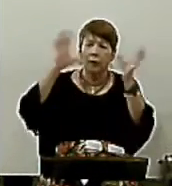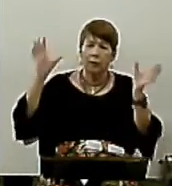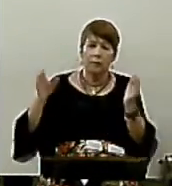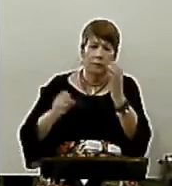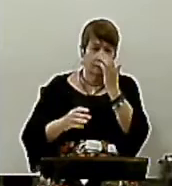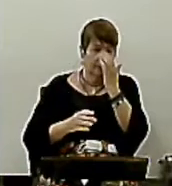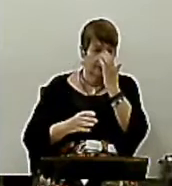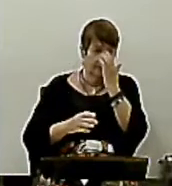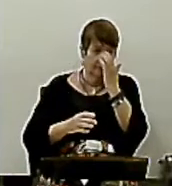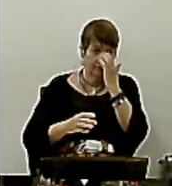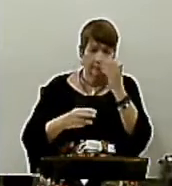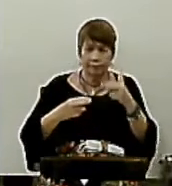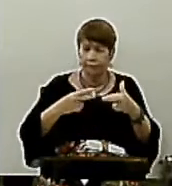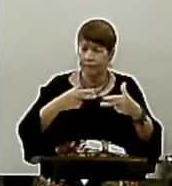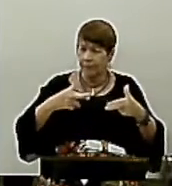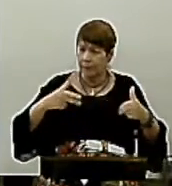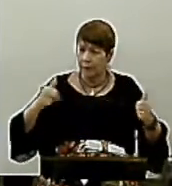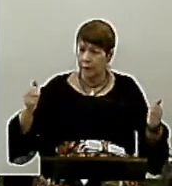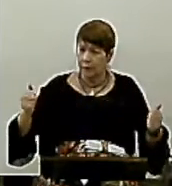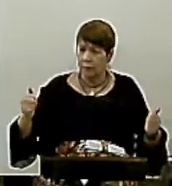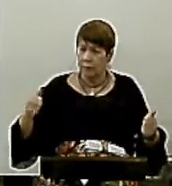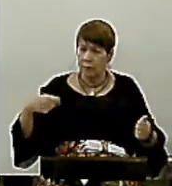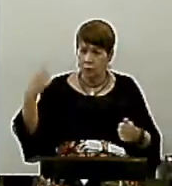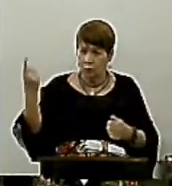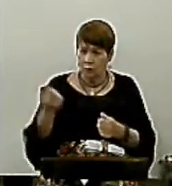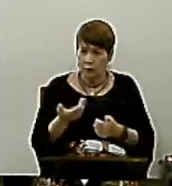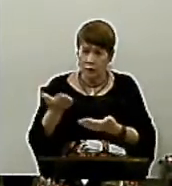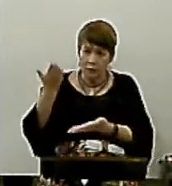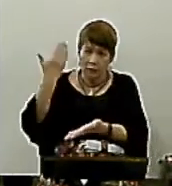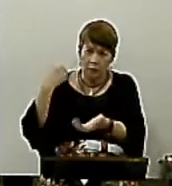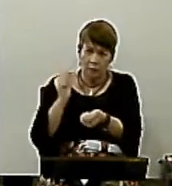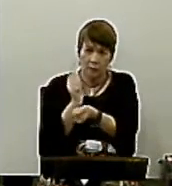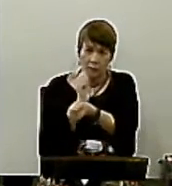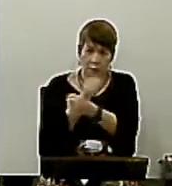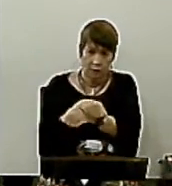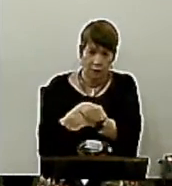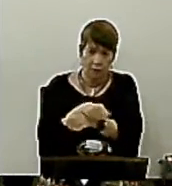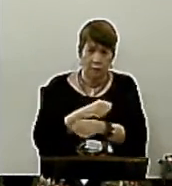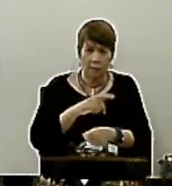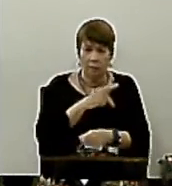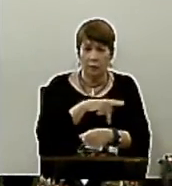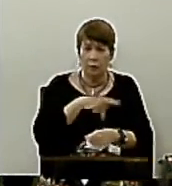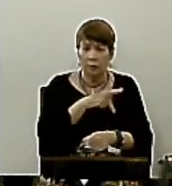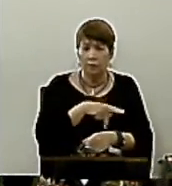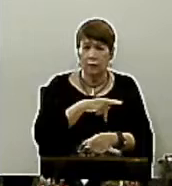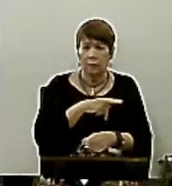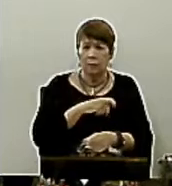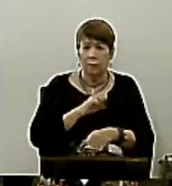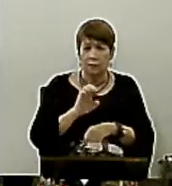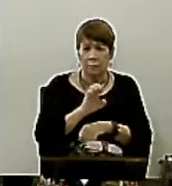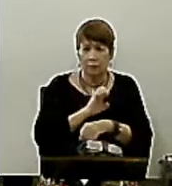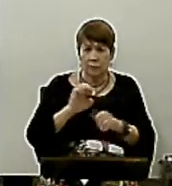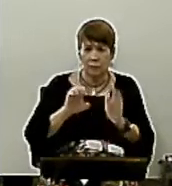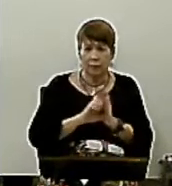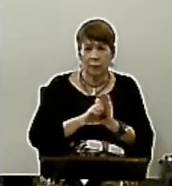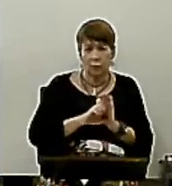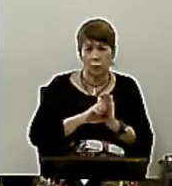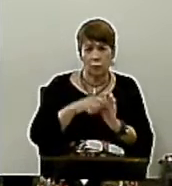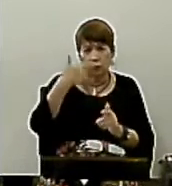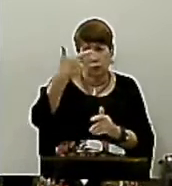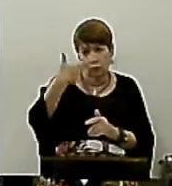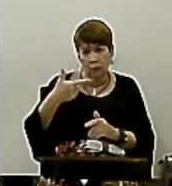E das coisas às quais nós éramos escravizados Paulo diz em Efésios 2, 2 Que nós éramos